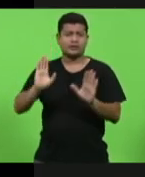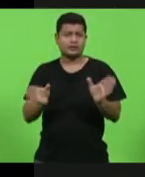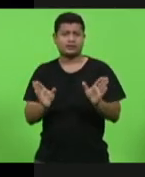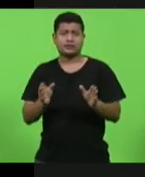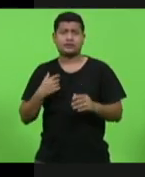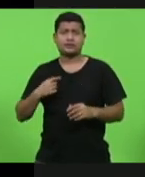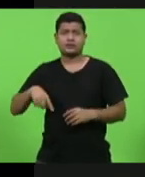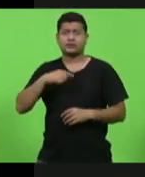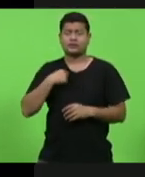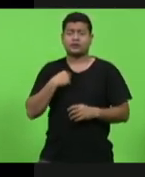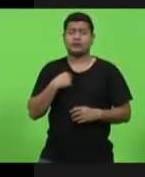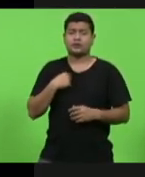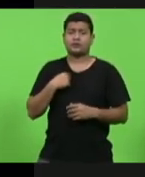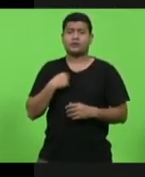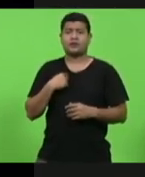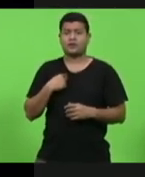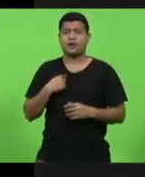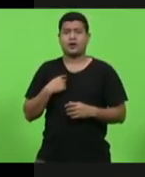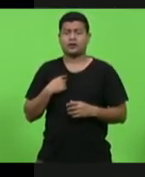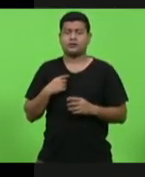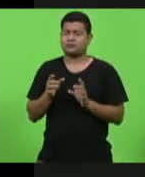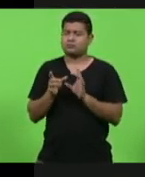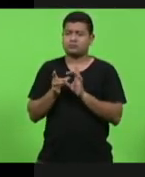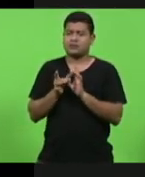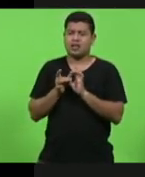calça, mais aparece a cueca.